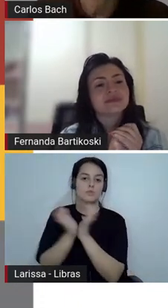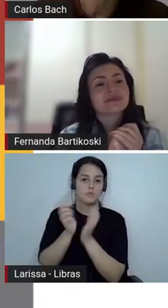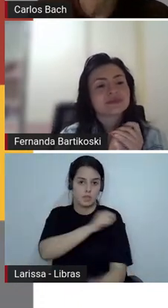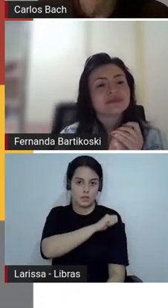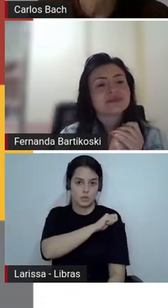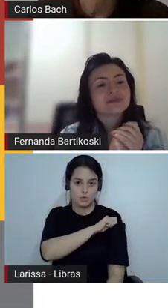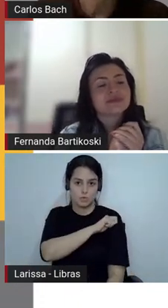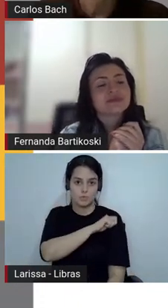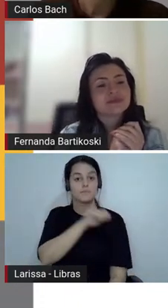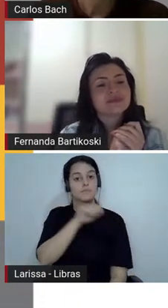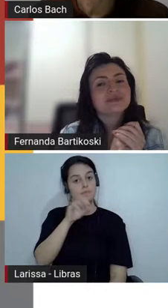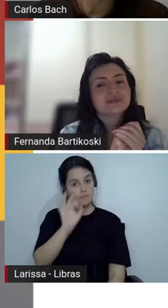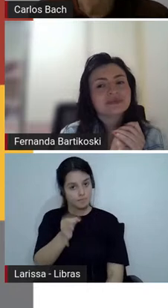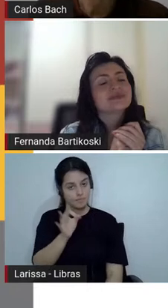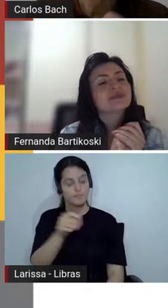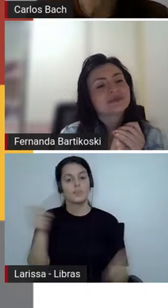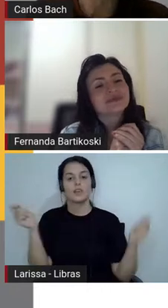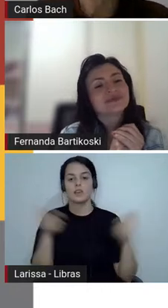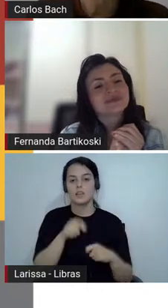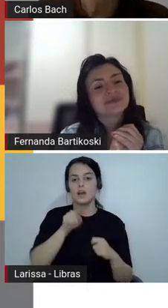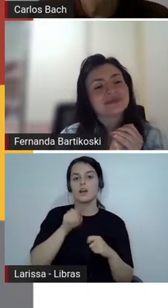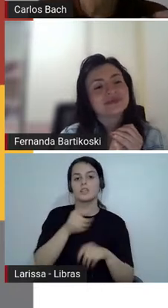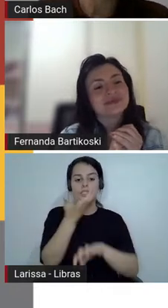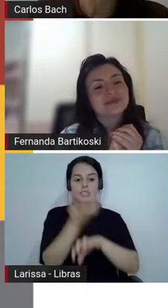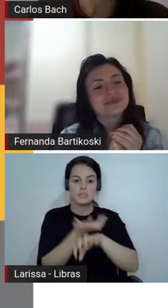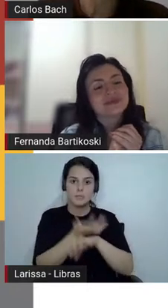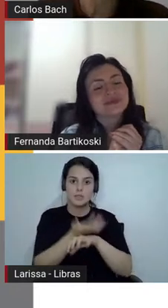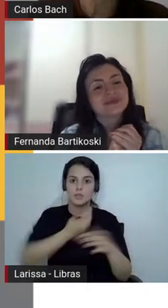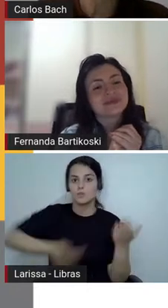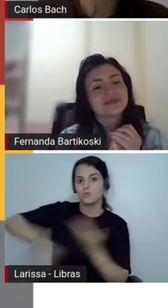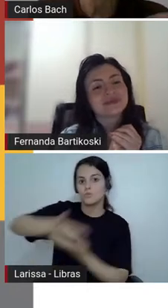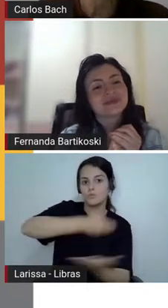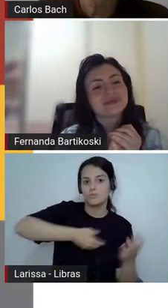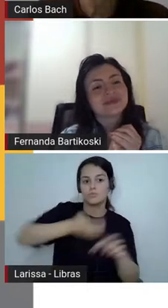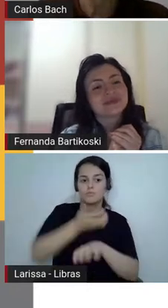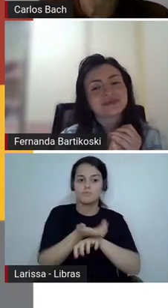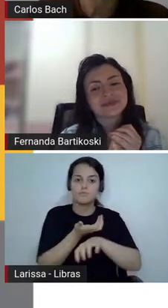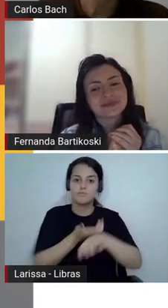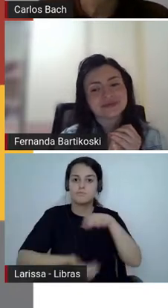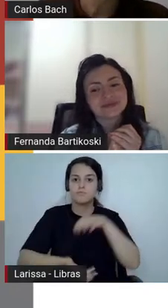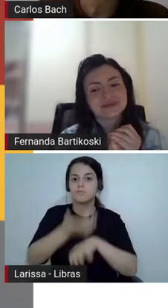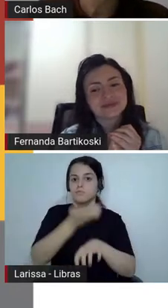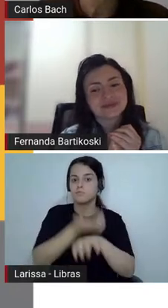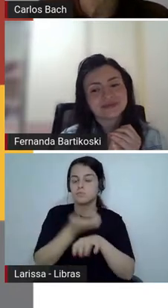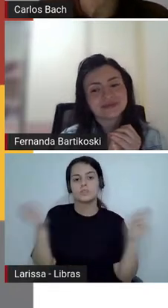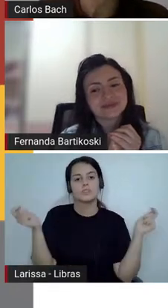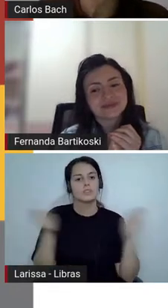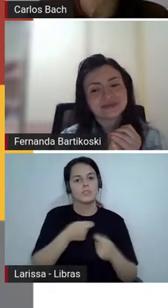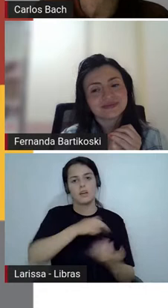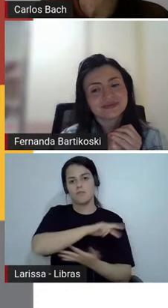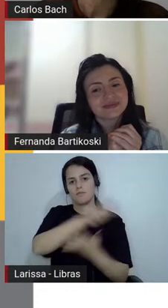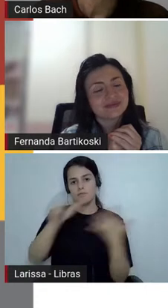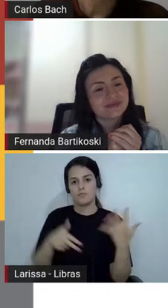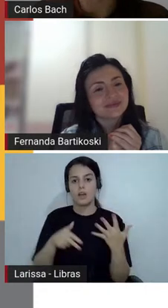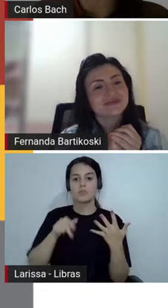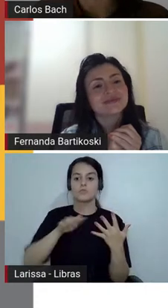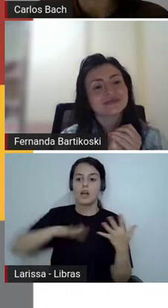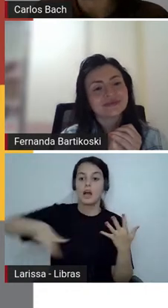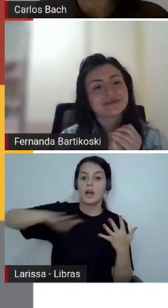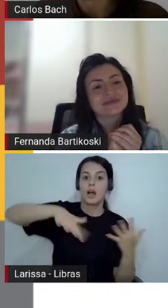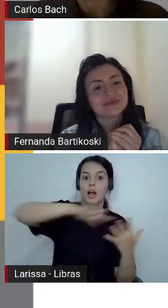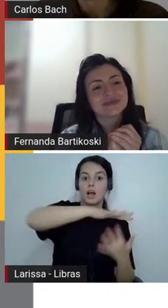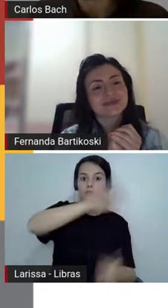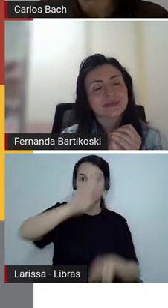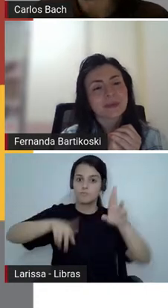transdisciplinaridade da gente se colocar e talvez trazer outras áreas também para conversar e a